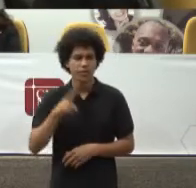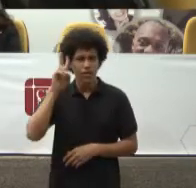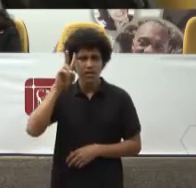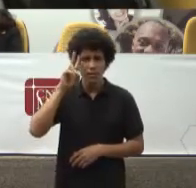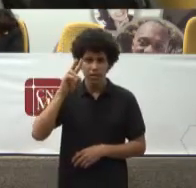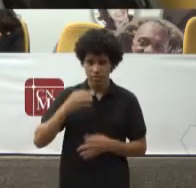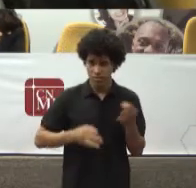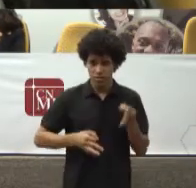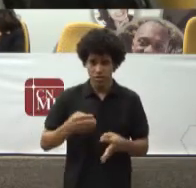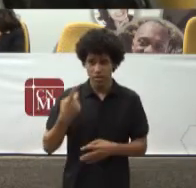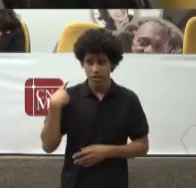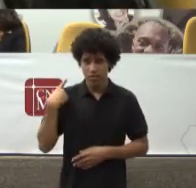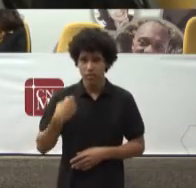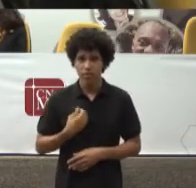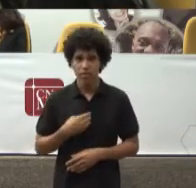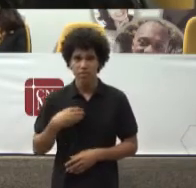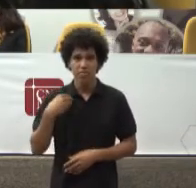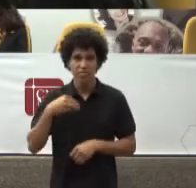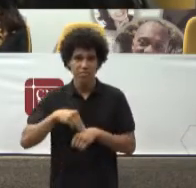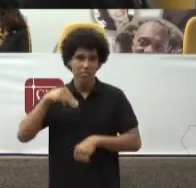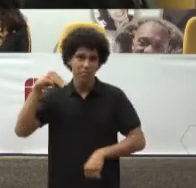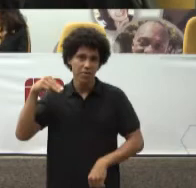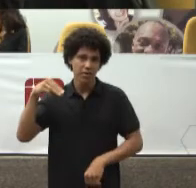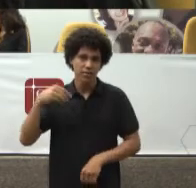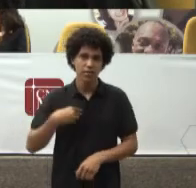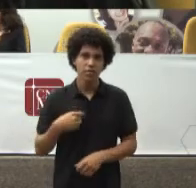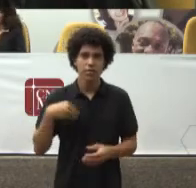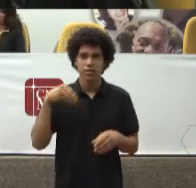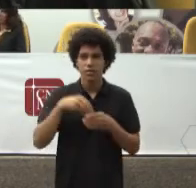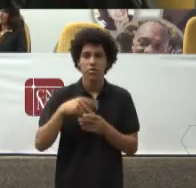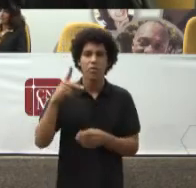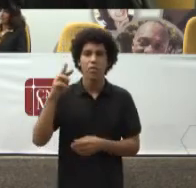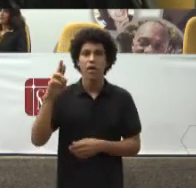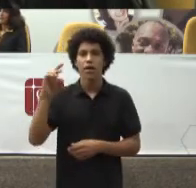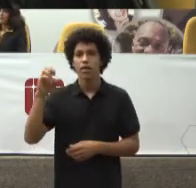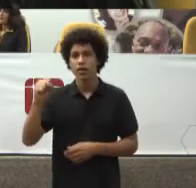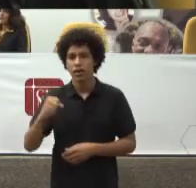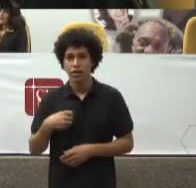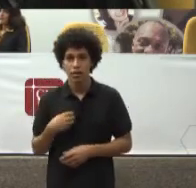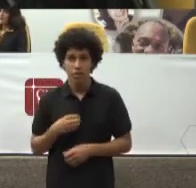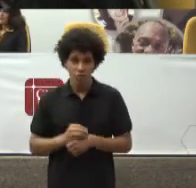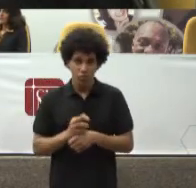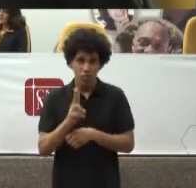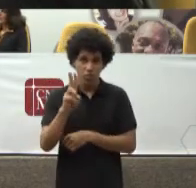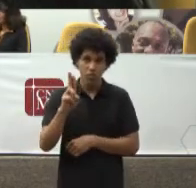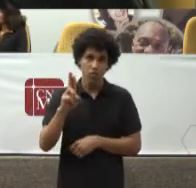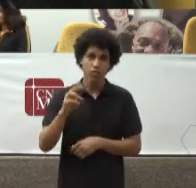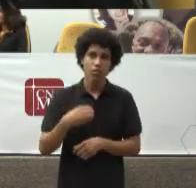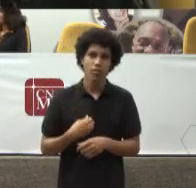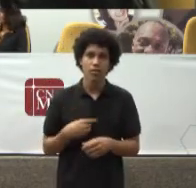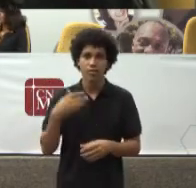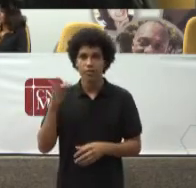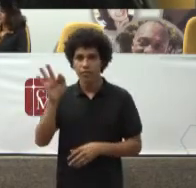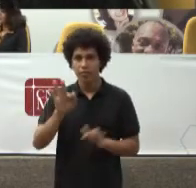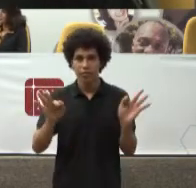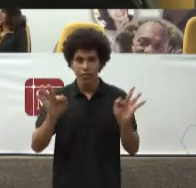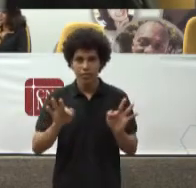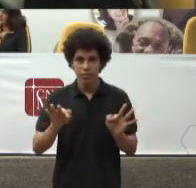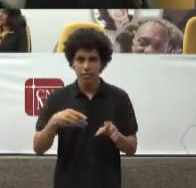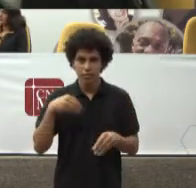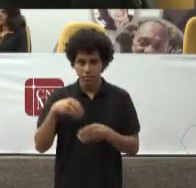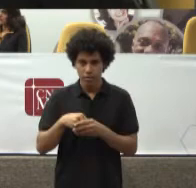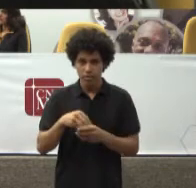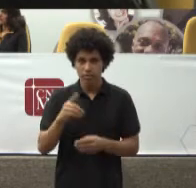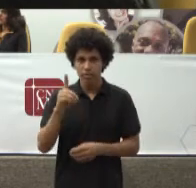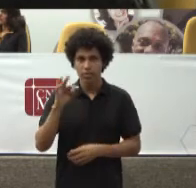Universidade Federal Do Paraná Doutor honoris causa Pela faculdade MSCAM Em direito à saúde É